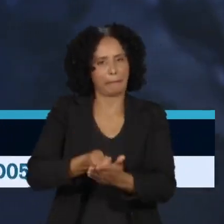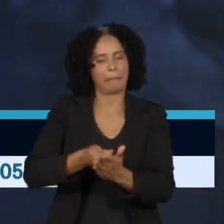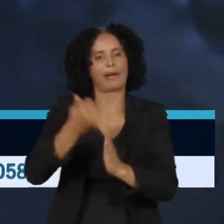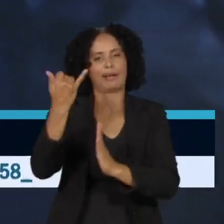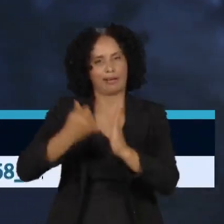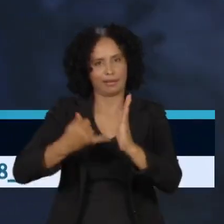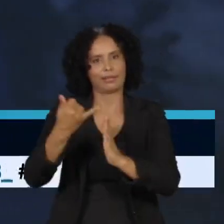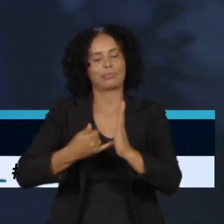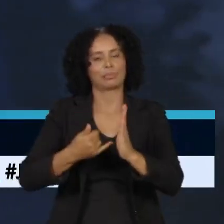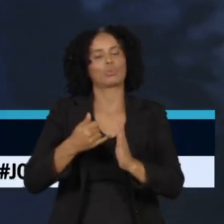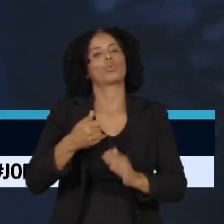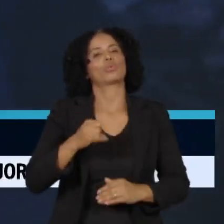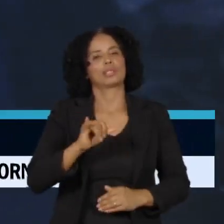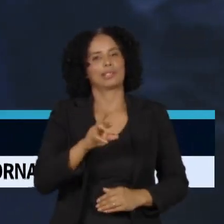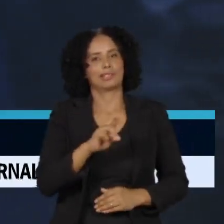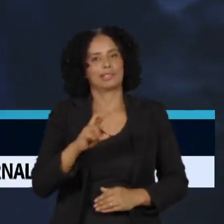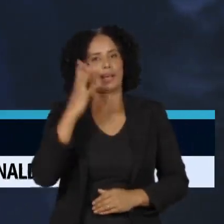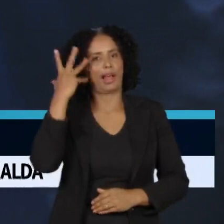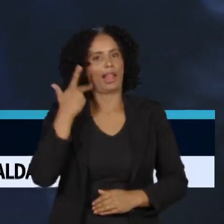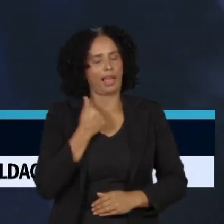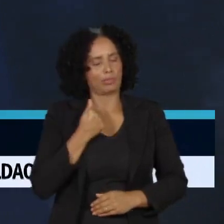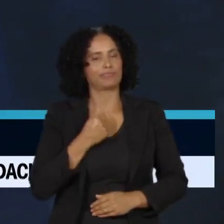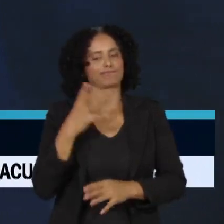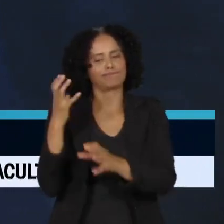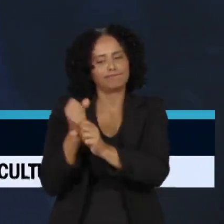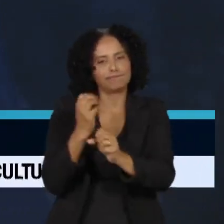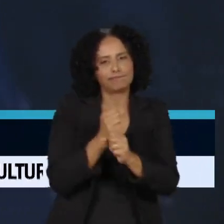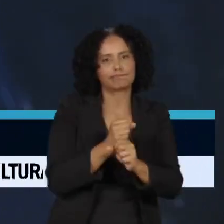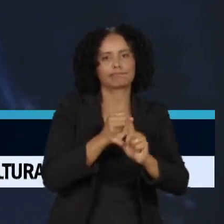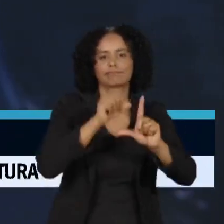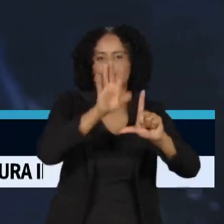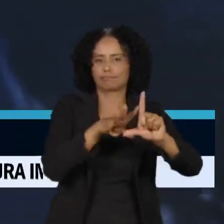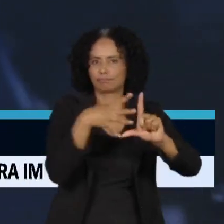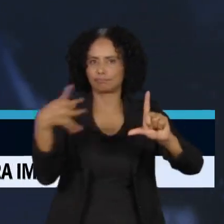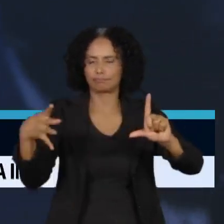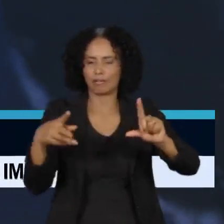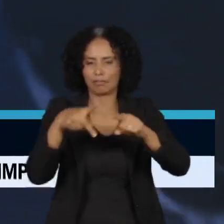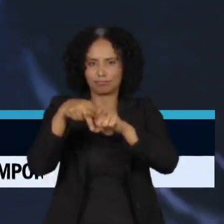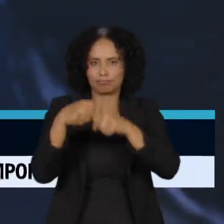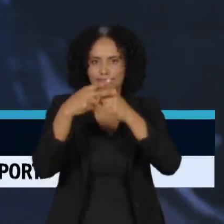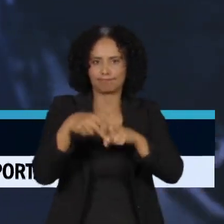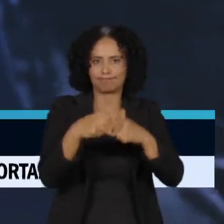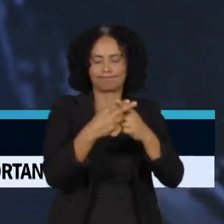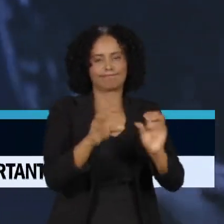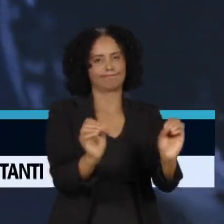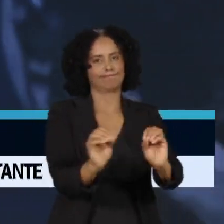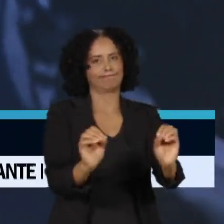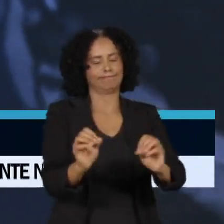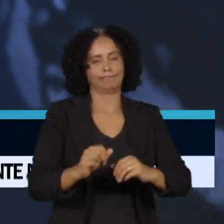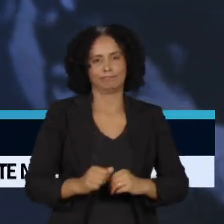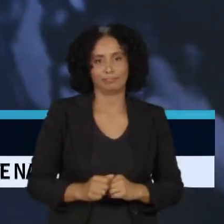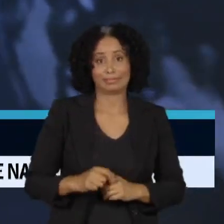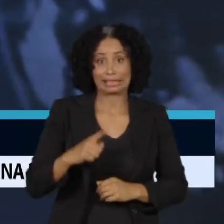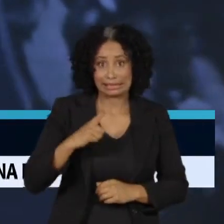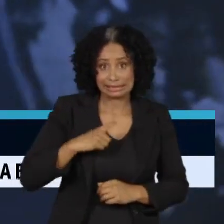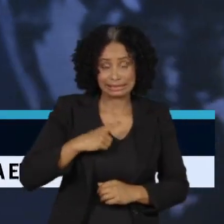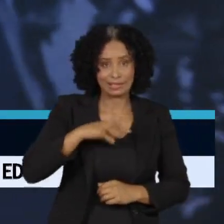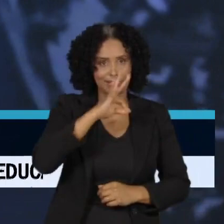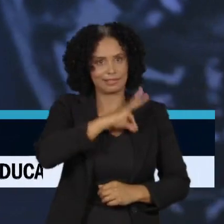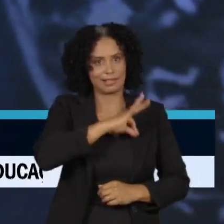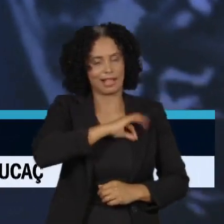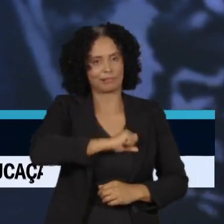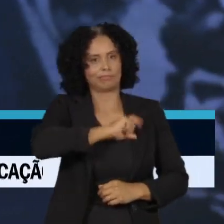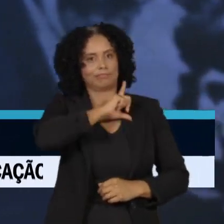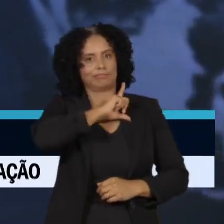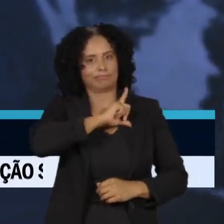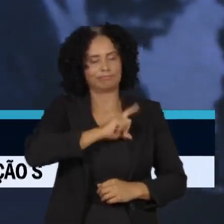27 anos, a tabela para cálculo do IR não foi totalmente corrigida pela inflação. Com isso, a cada reajuste de salário, a